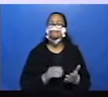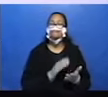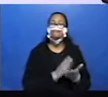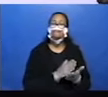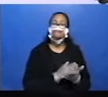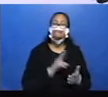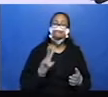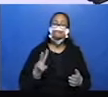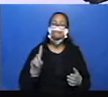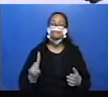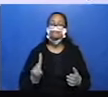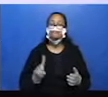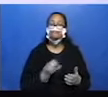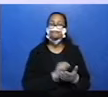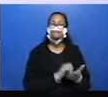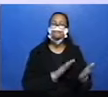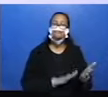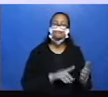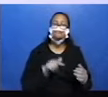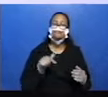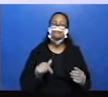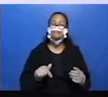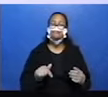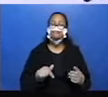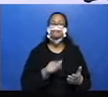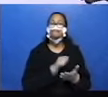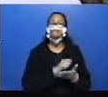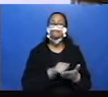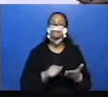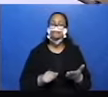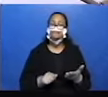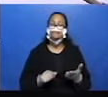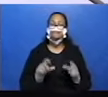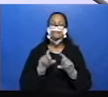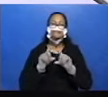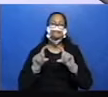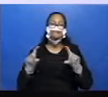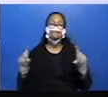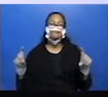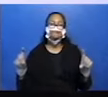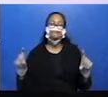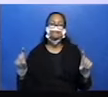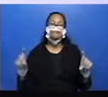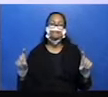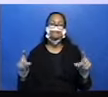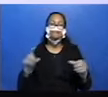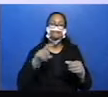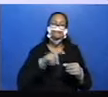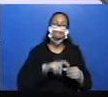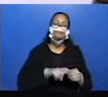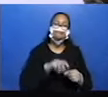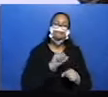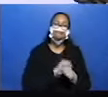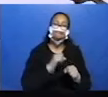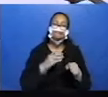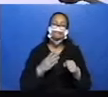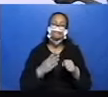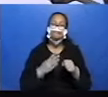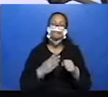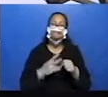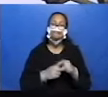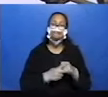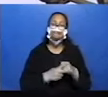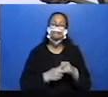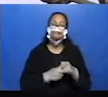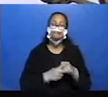7, reescreva as frases a seguir, incluindo um advérbio de acordo com a instrução que